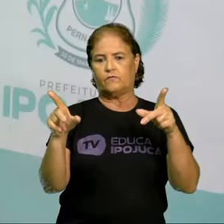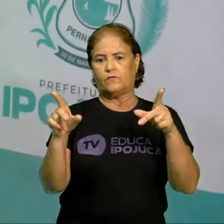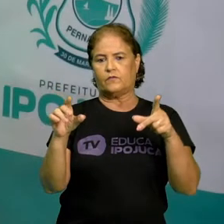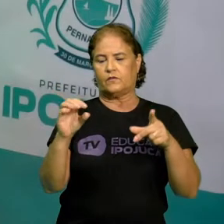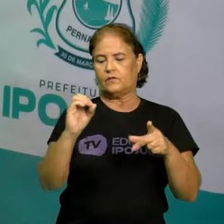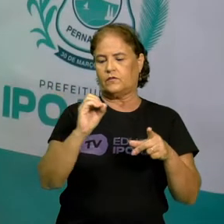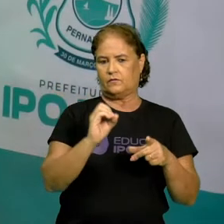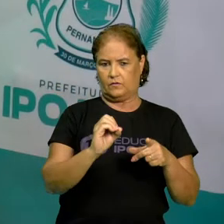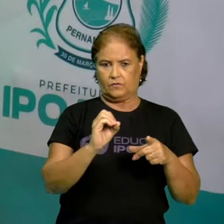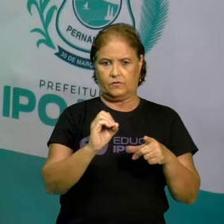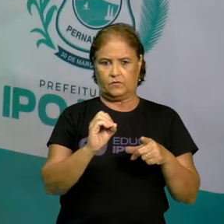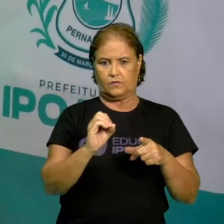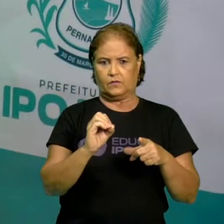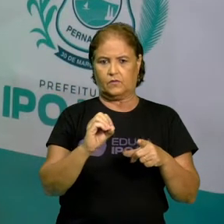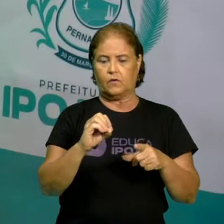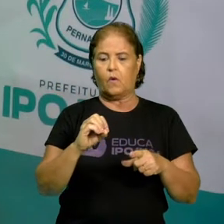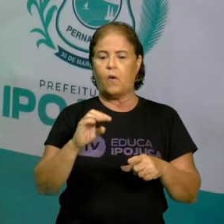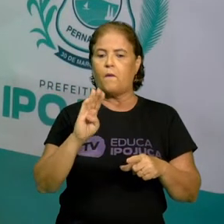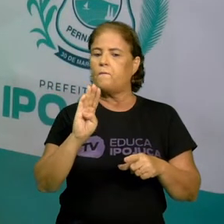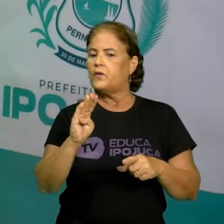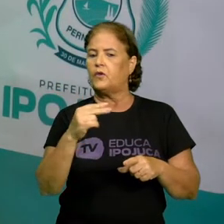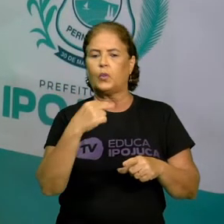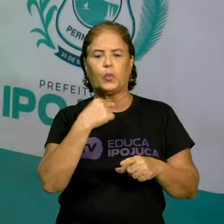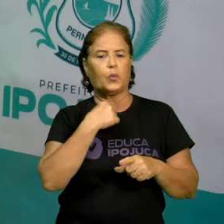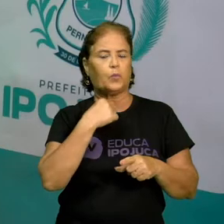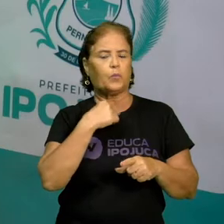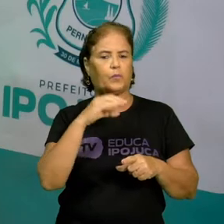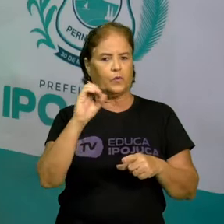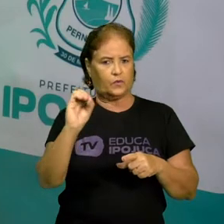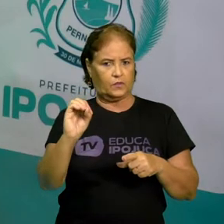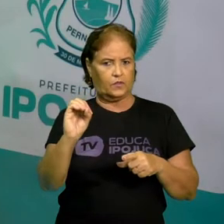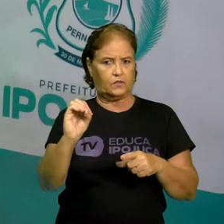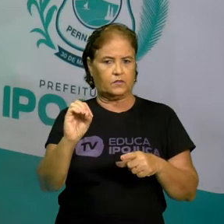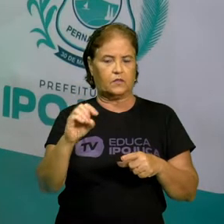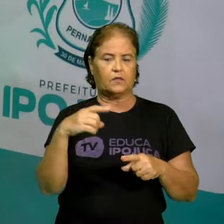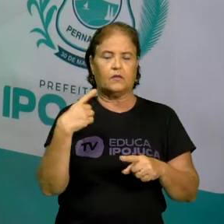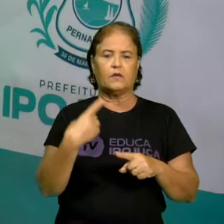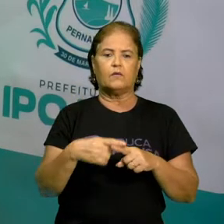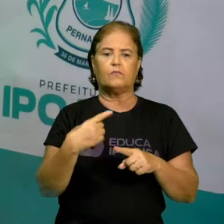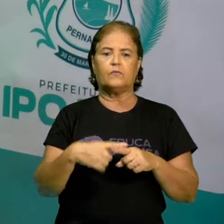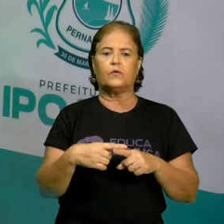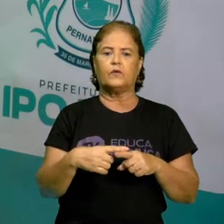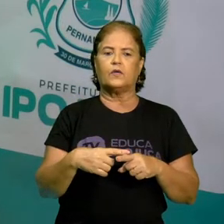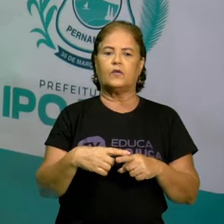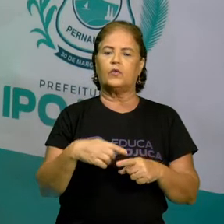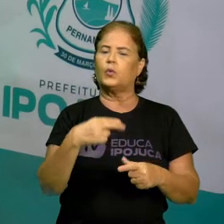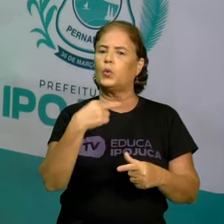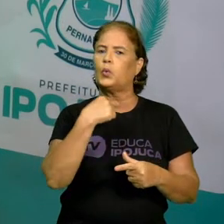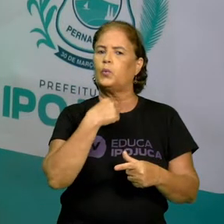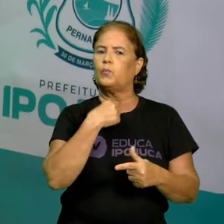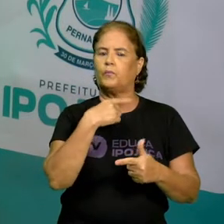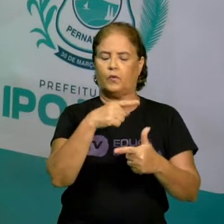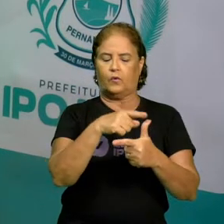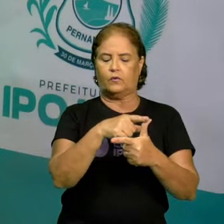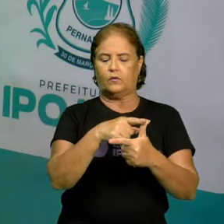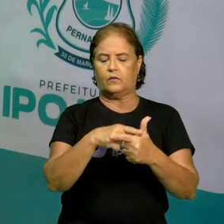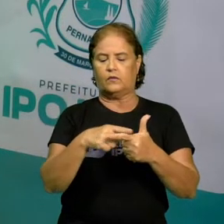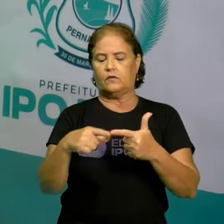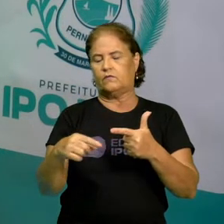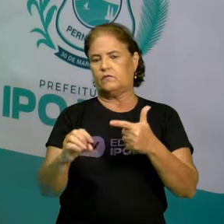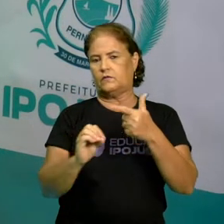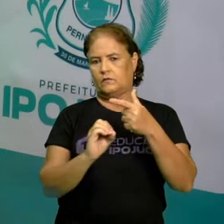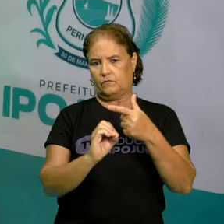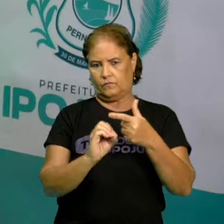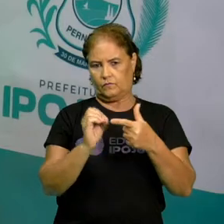Primeiro mandamento da matemática. Não dividirás por zero. Vamos lá aqui, esse exemplo.